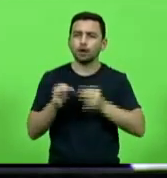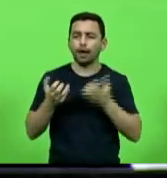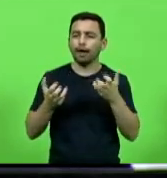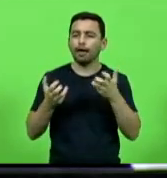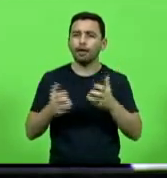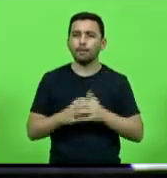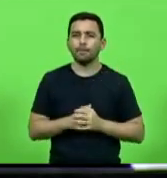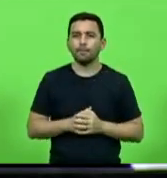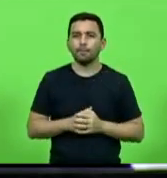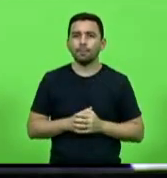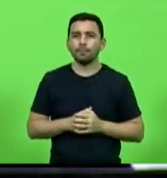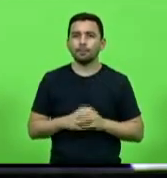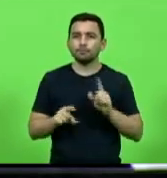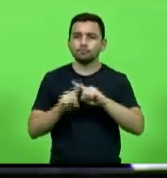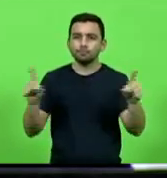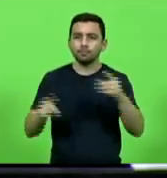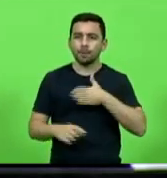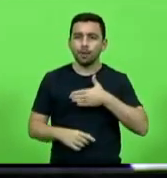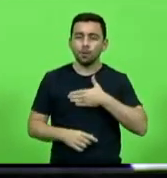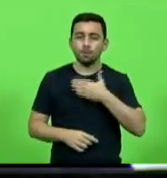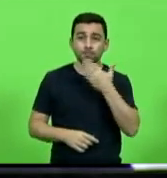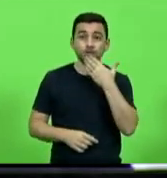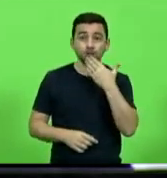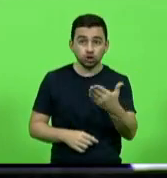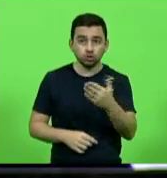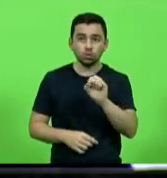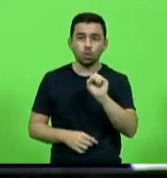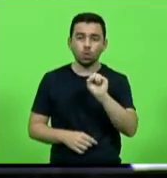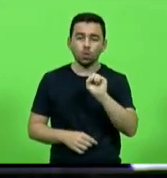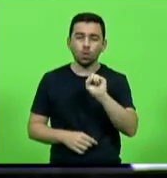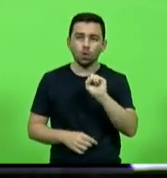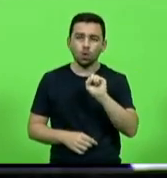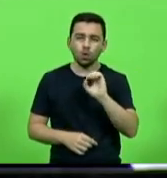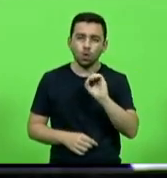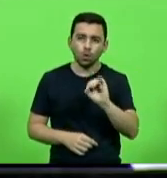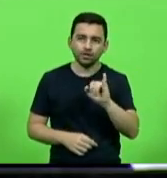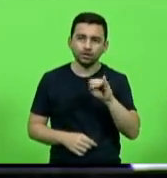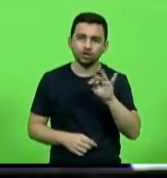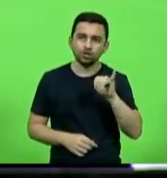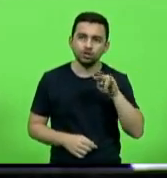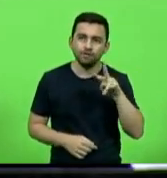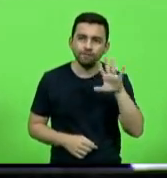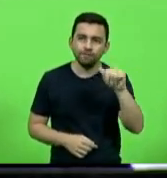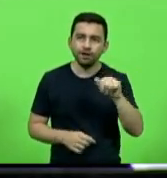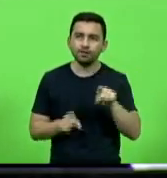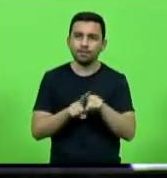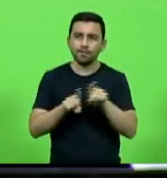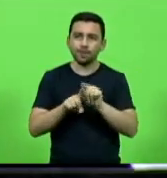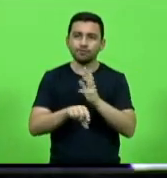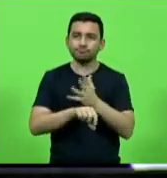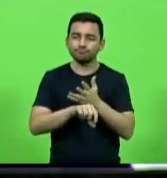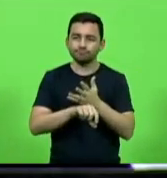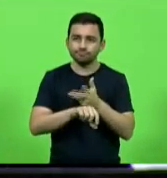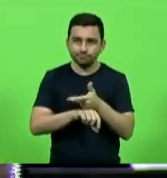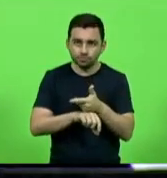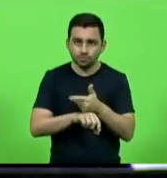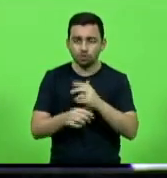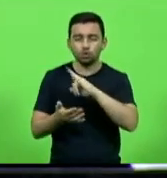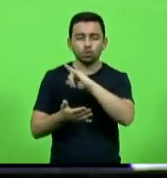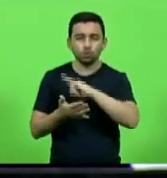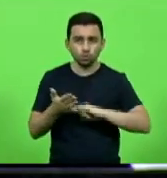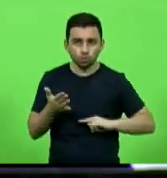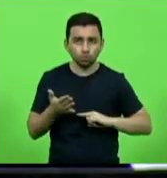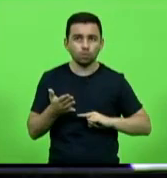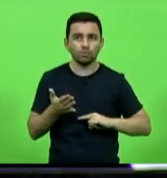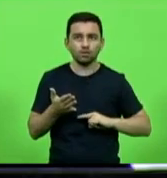negou os meus pedidos de oitiva negou pedidos de diligências de documentos para o